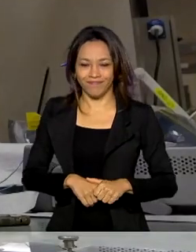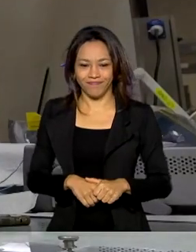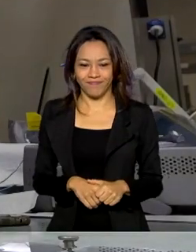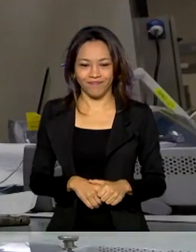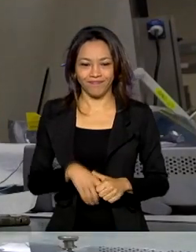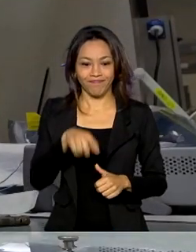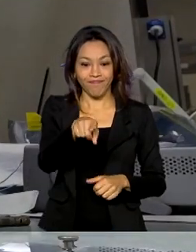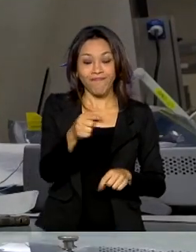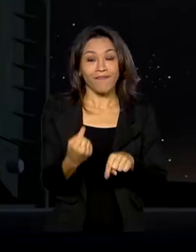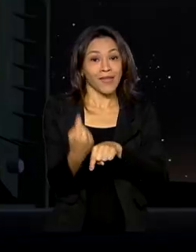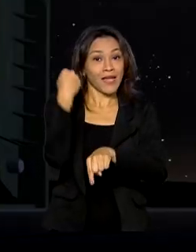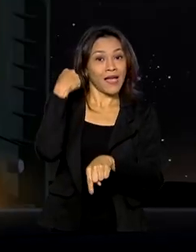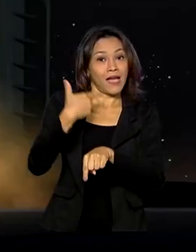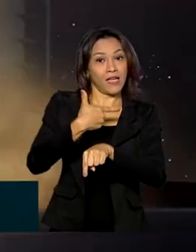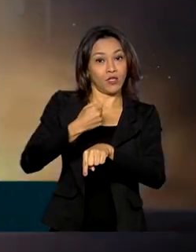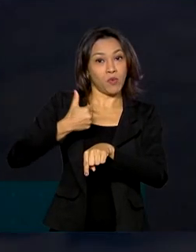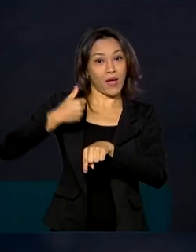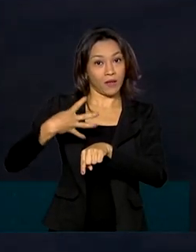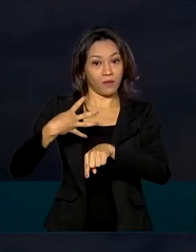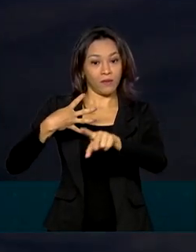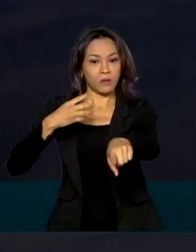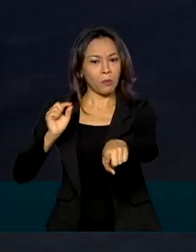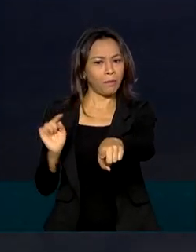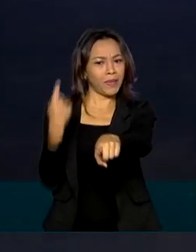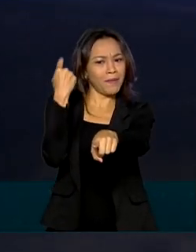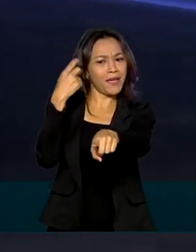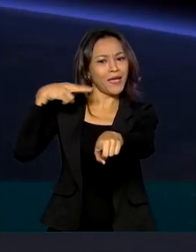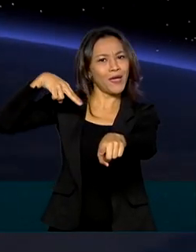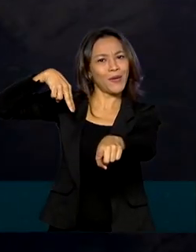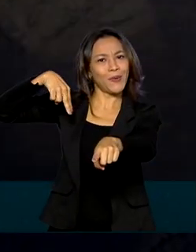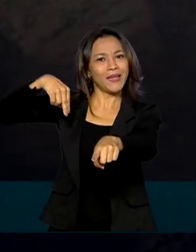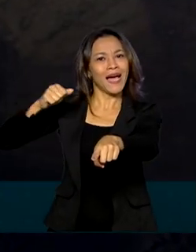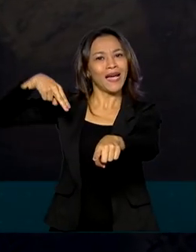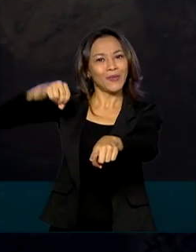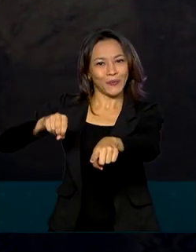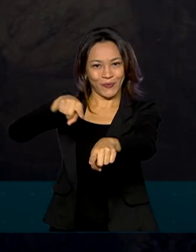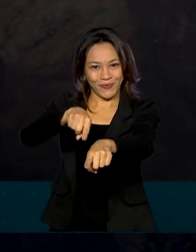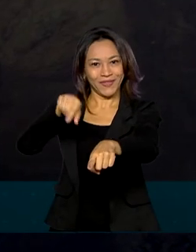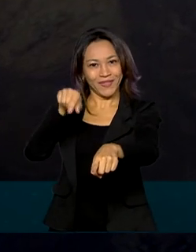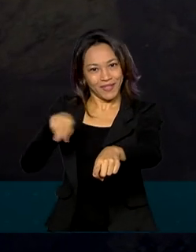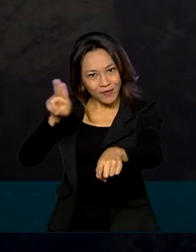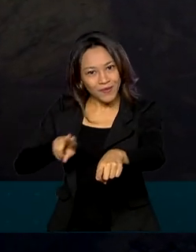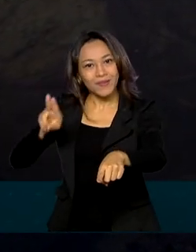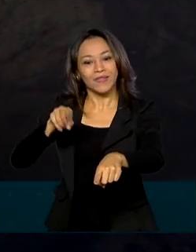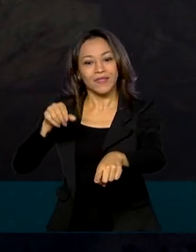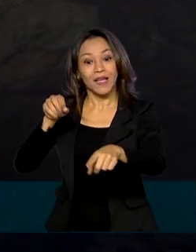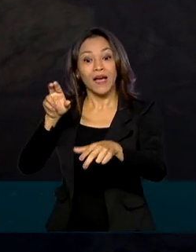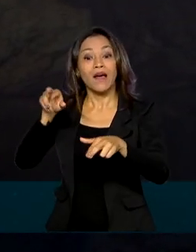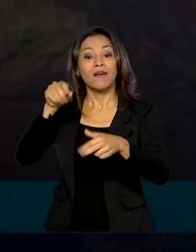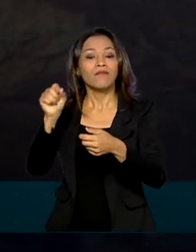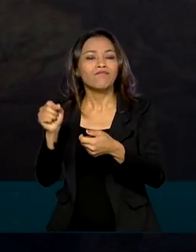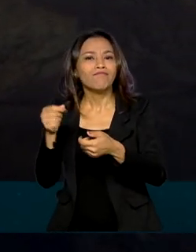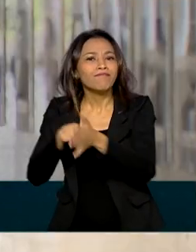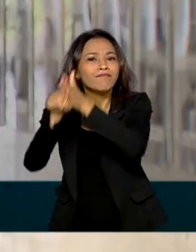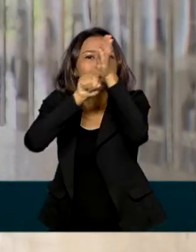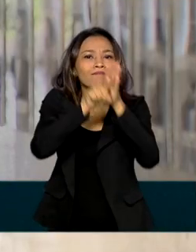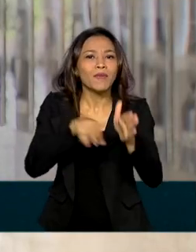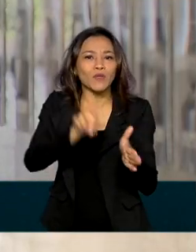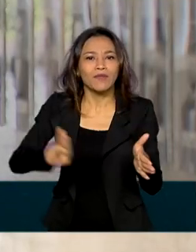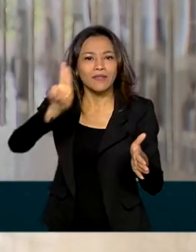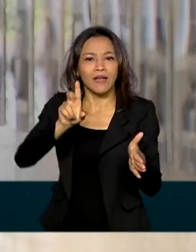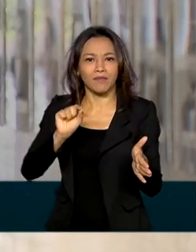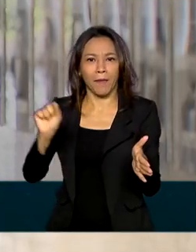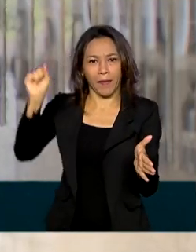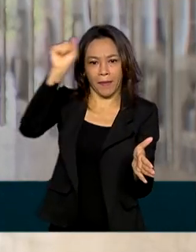Em 2014, é lançado o primeiro nano-satélite universitário brasileiro do programa NanoSat-CBR. O